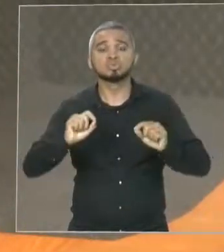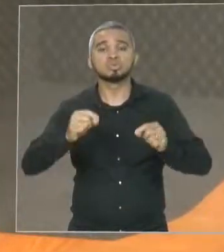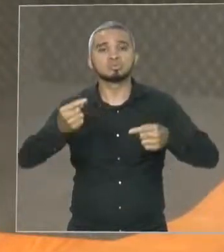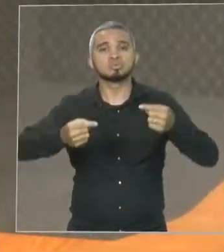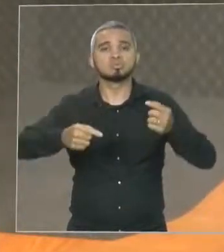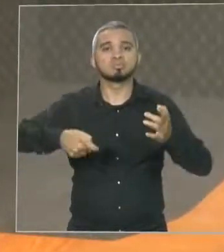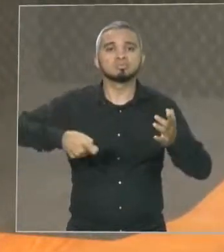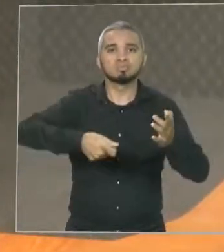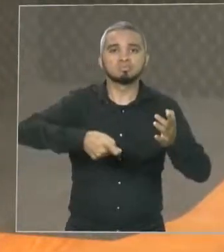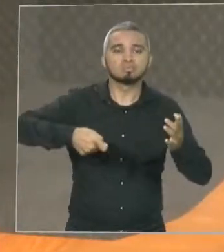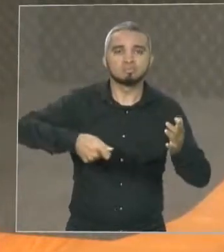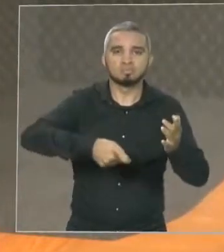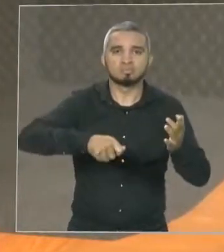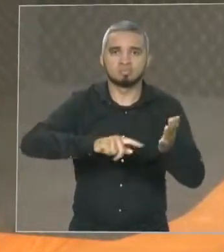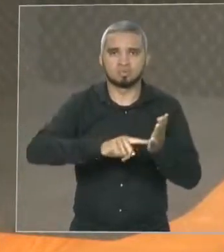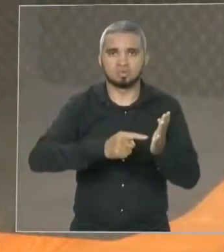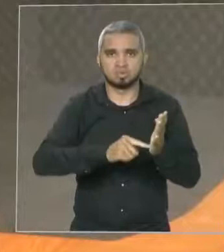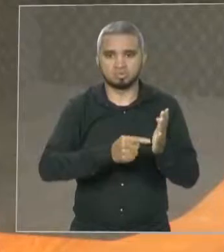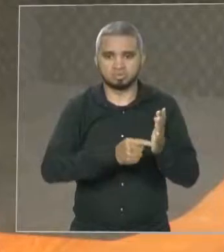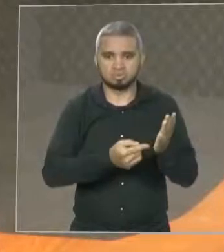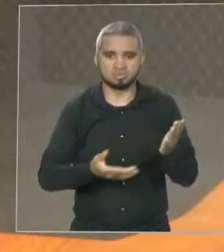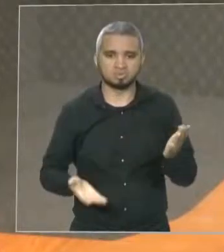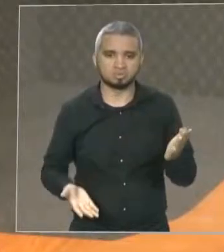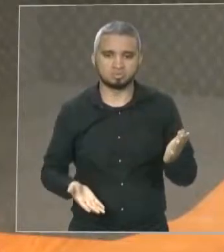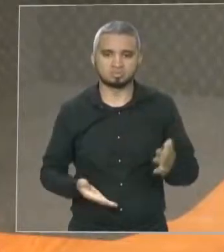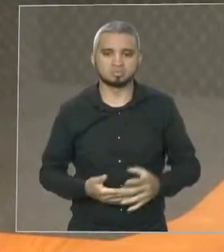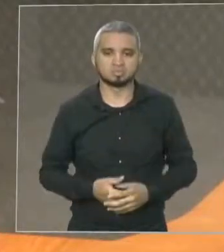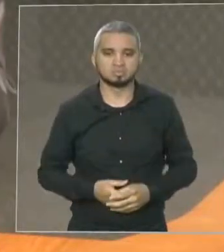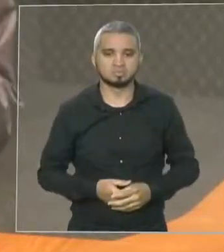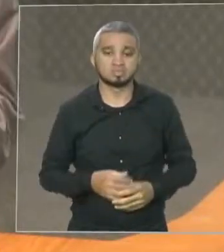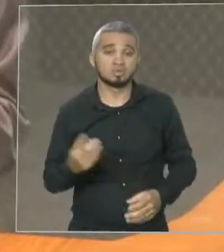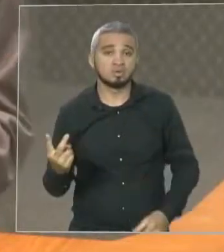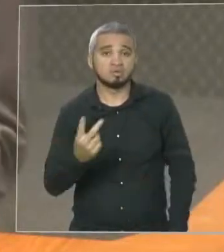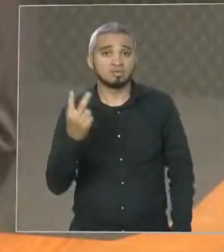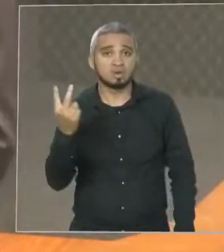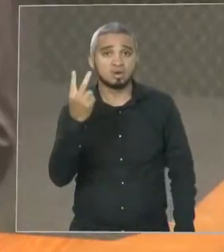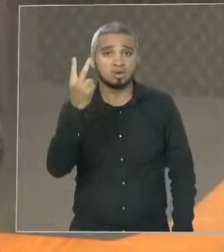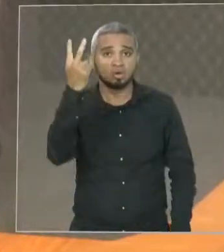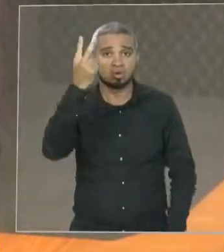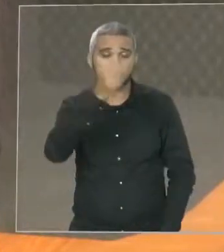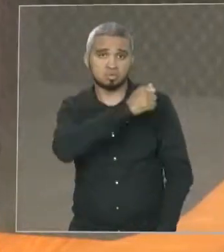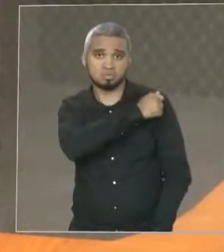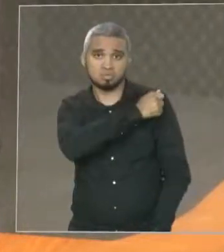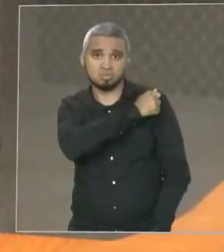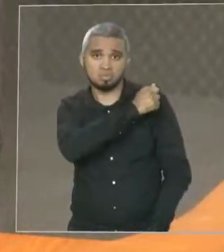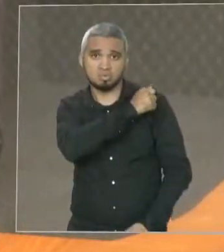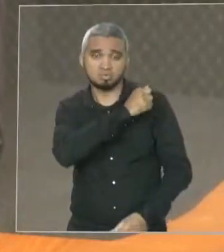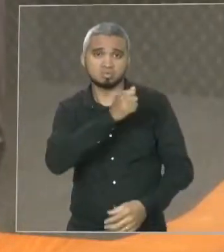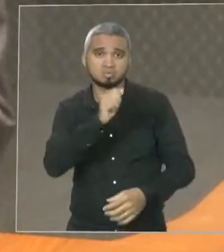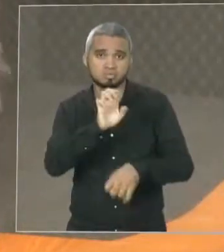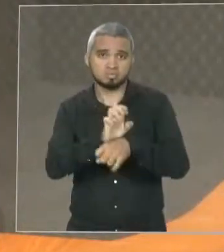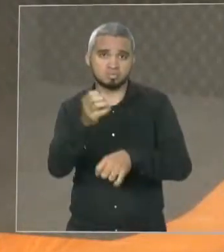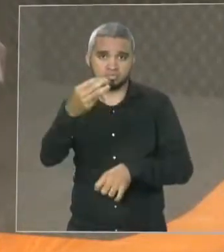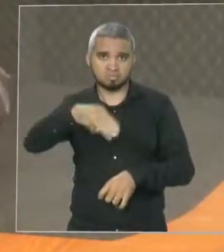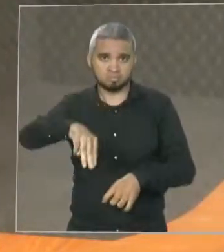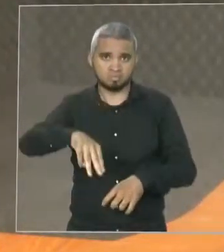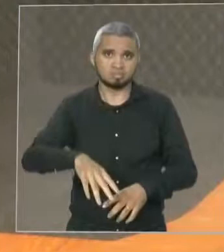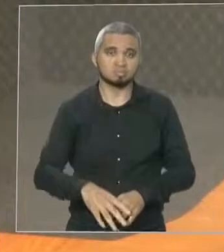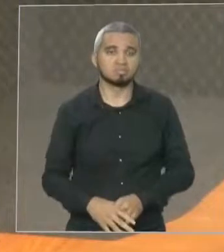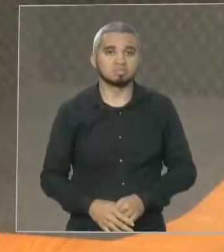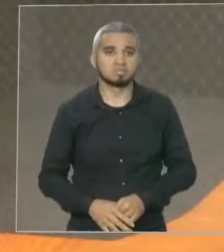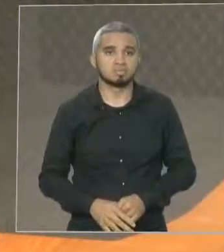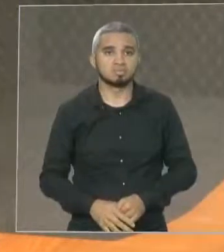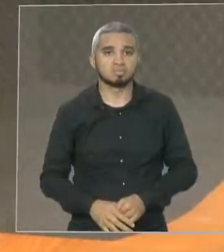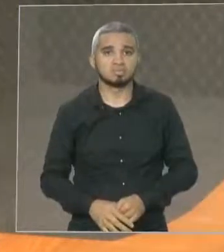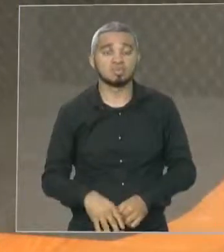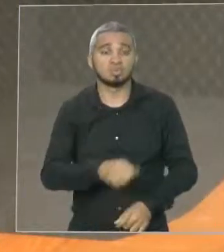no que diz respeito à valorização do estudante maranhense, porque ele se alinha,